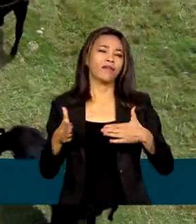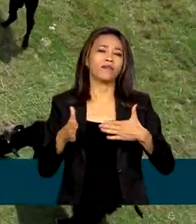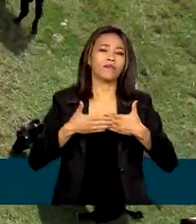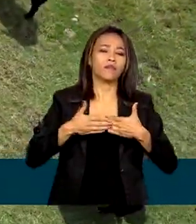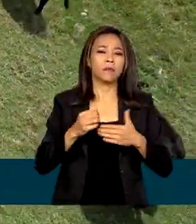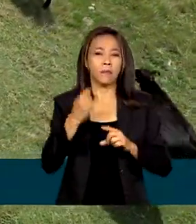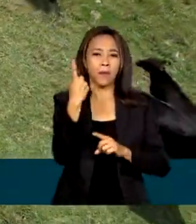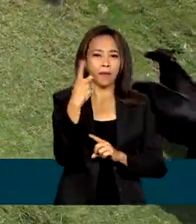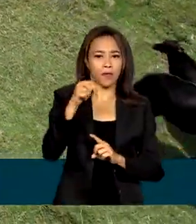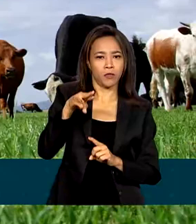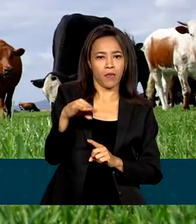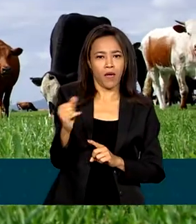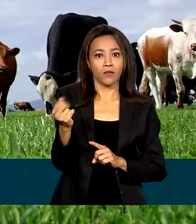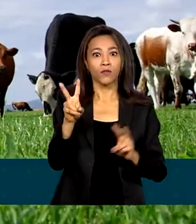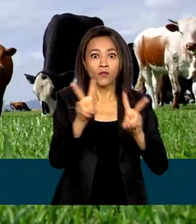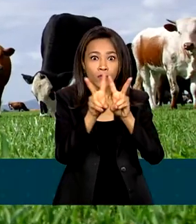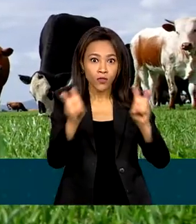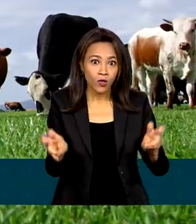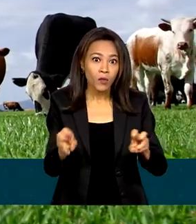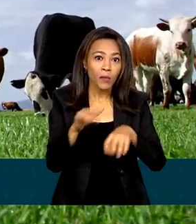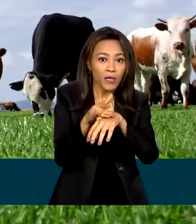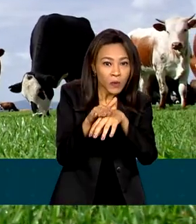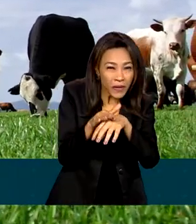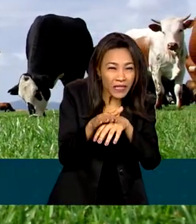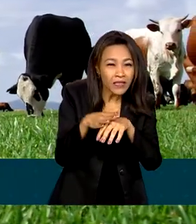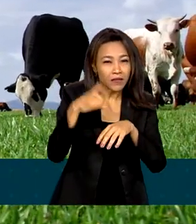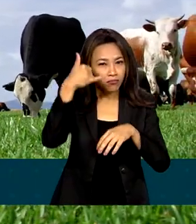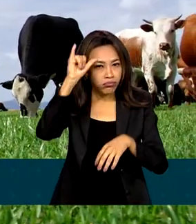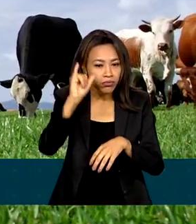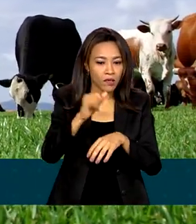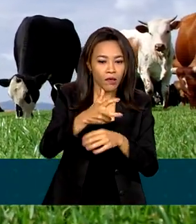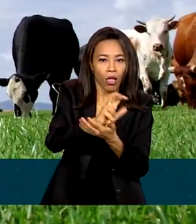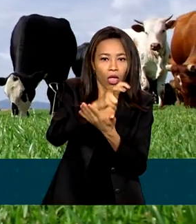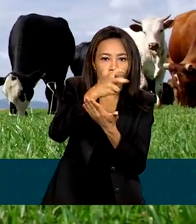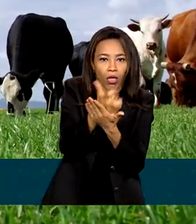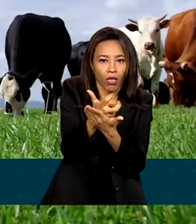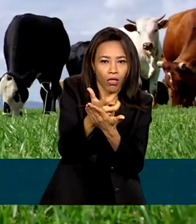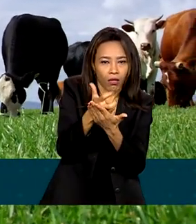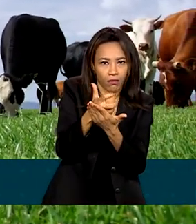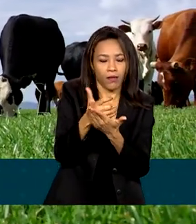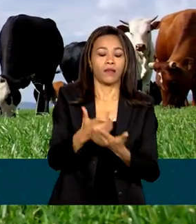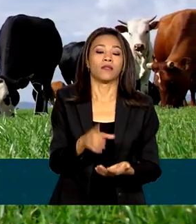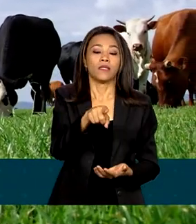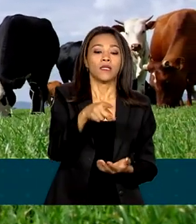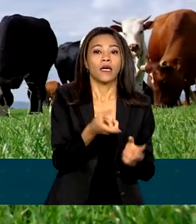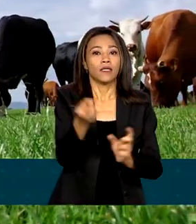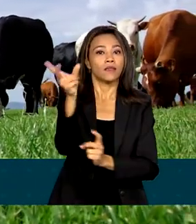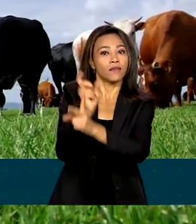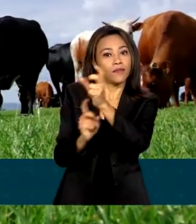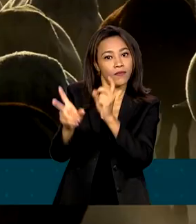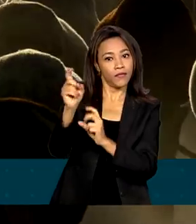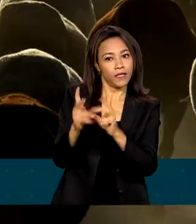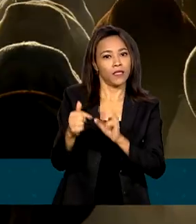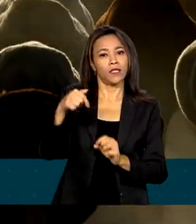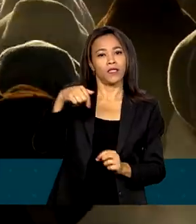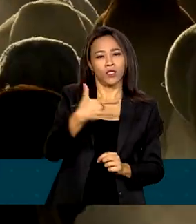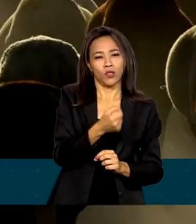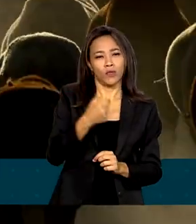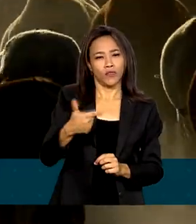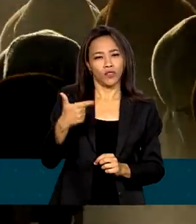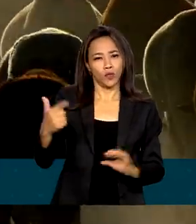atípico no Pará da doença chamada mal da vaca louca. As exportações de carne bovina para a Rússia em 2022